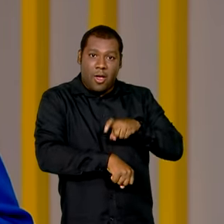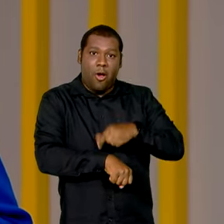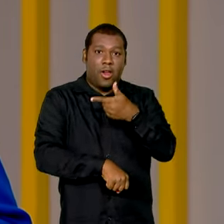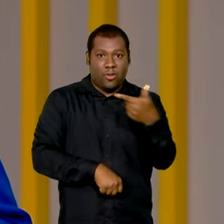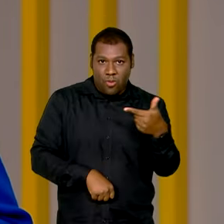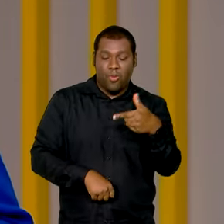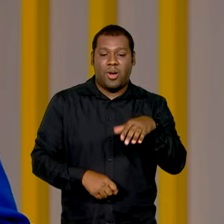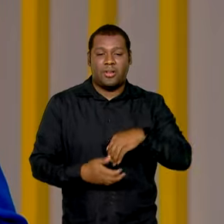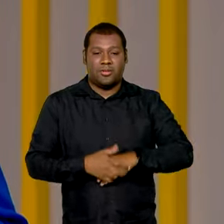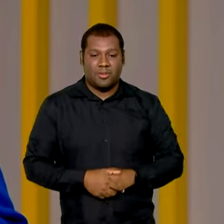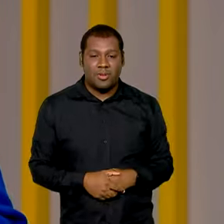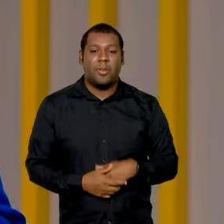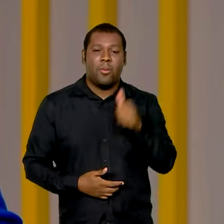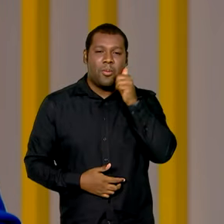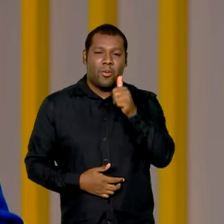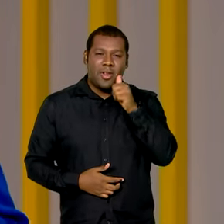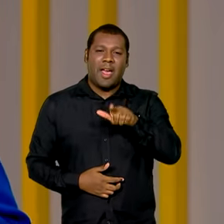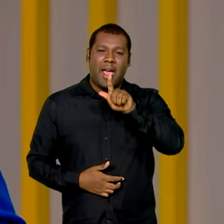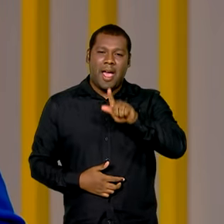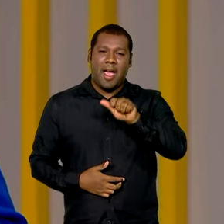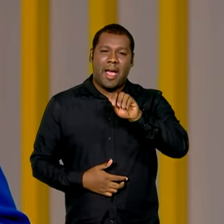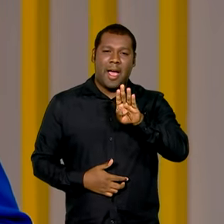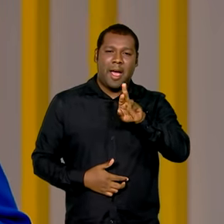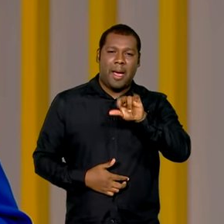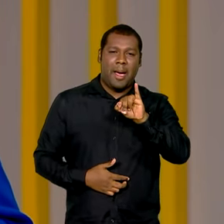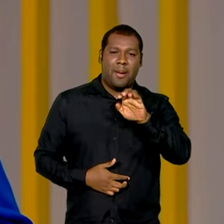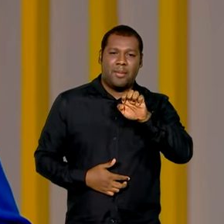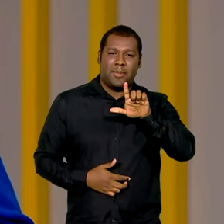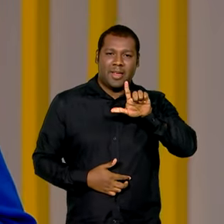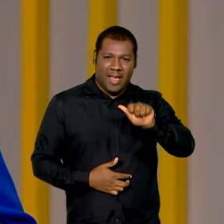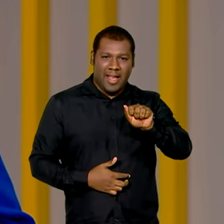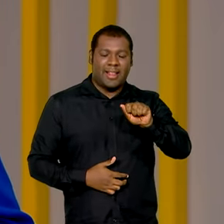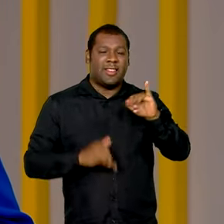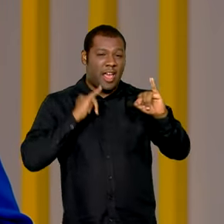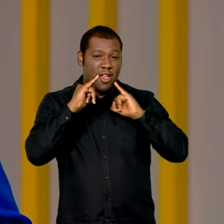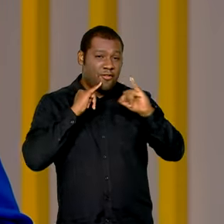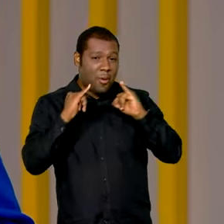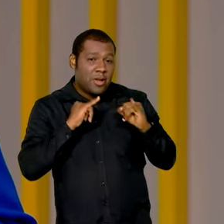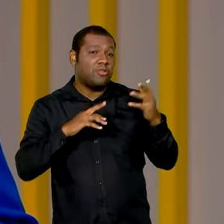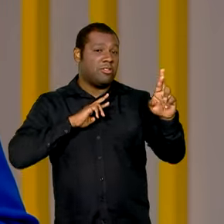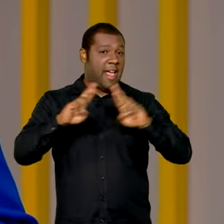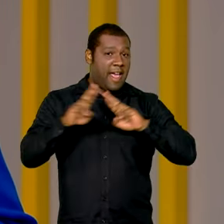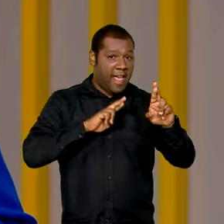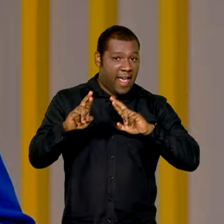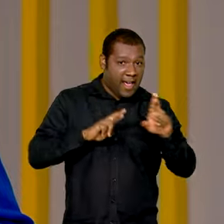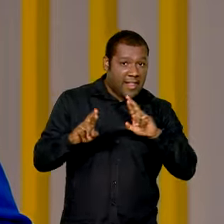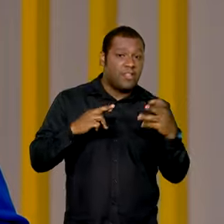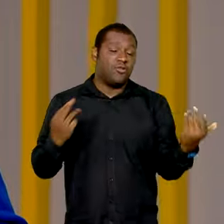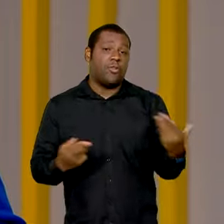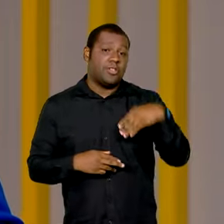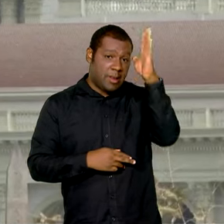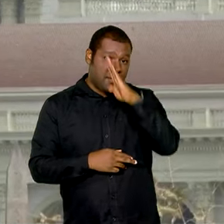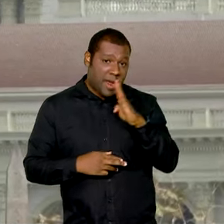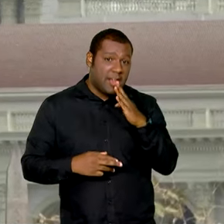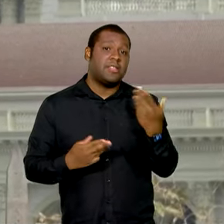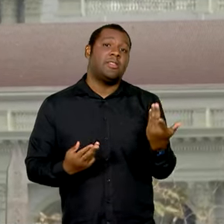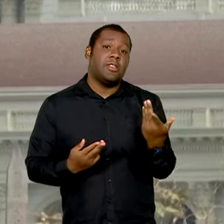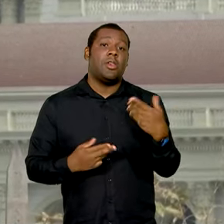as relações diplomáticas entre Brasil e Egito, que em 2024 completam 100 anos.